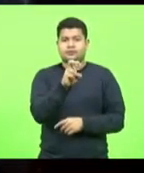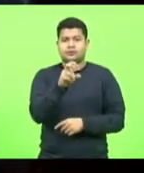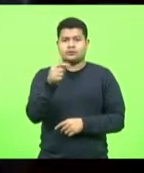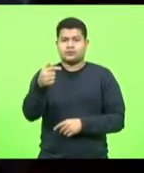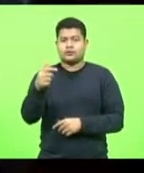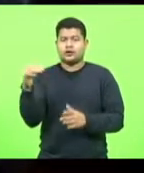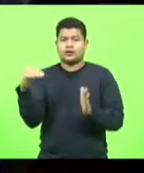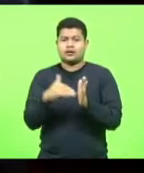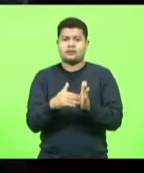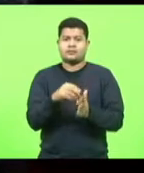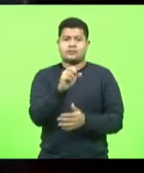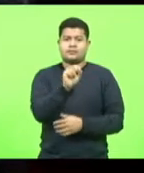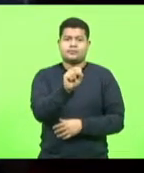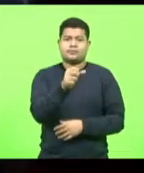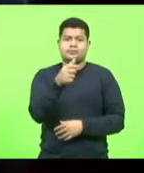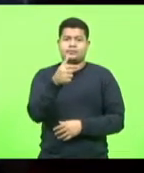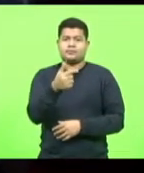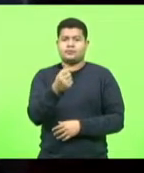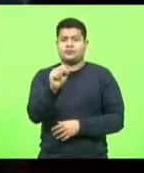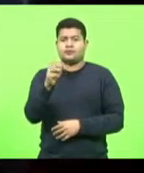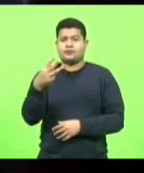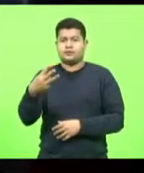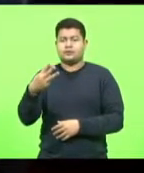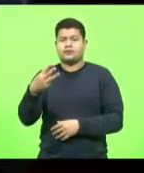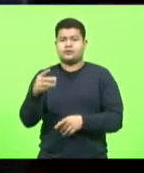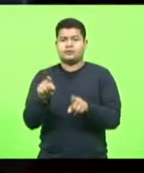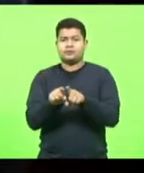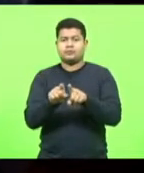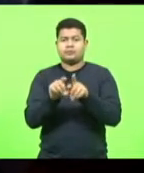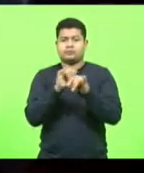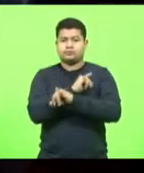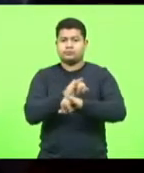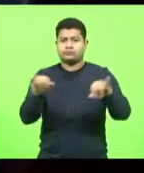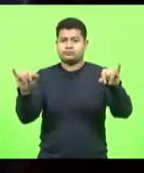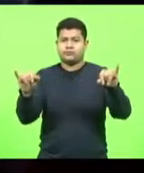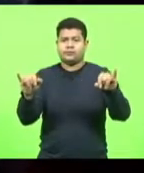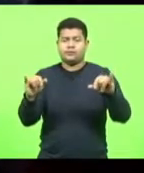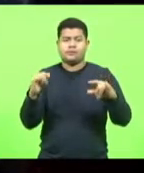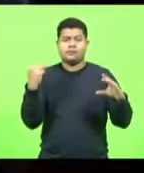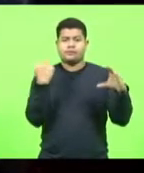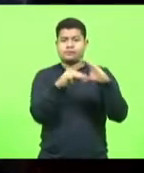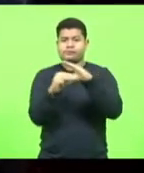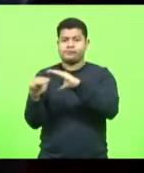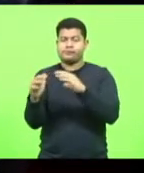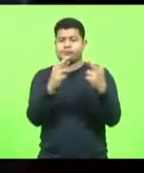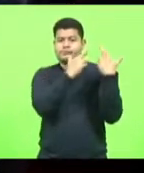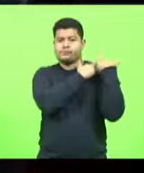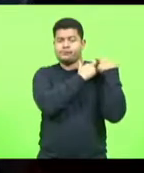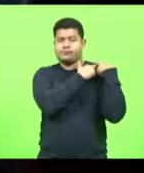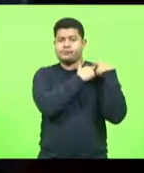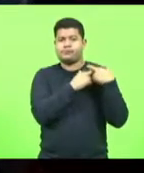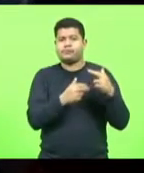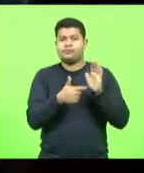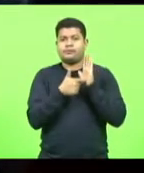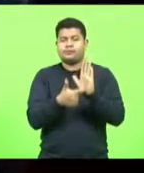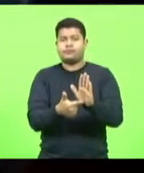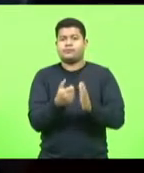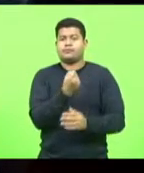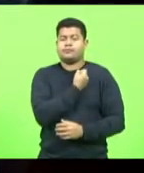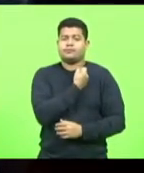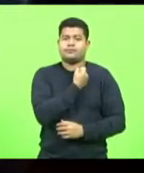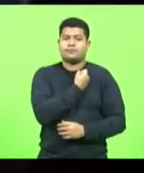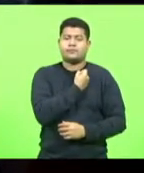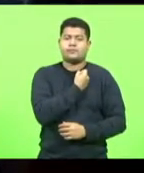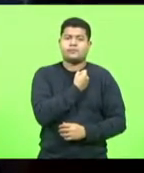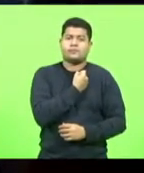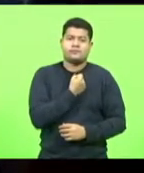883, e comunicou que encaminhará aos destinatários as indicações. Números